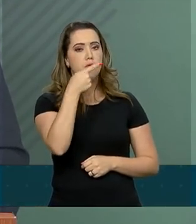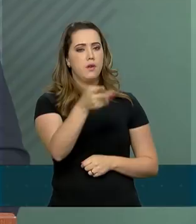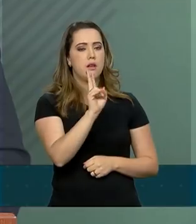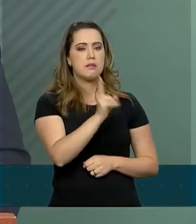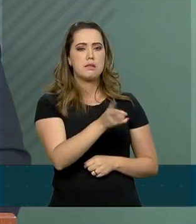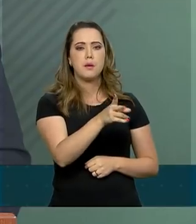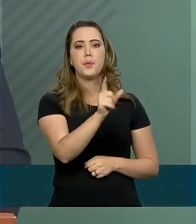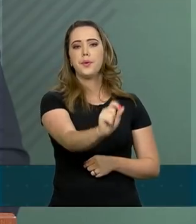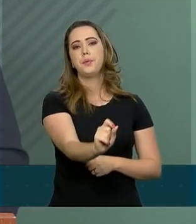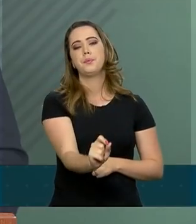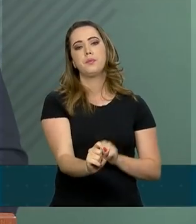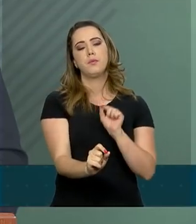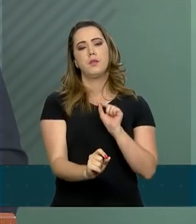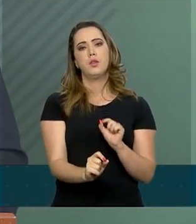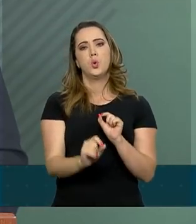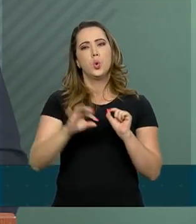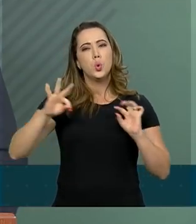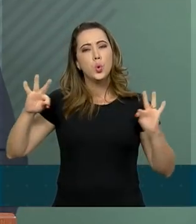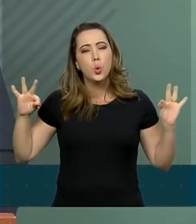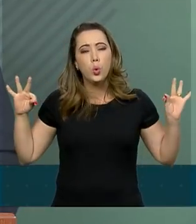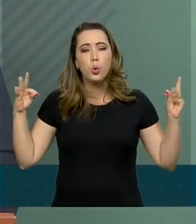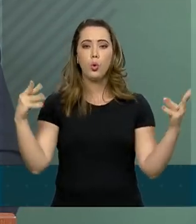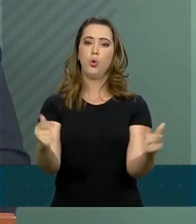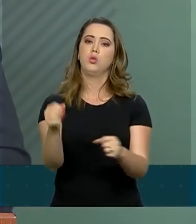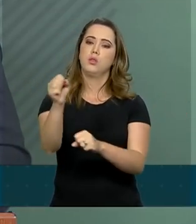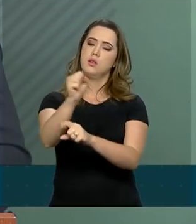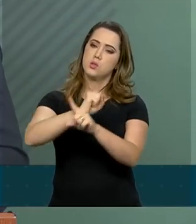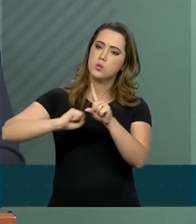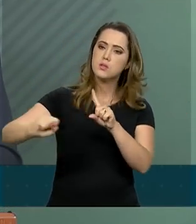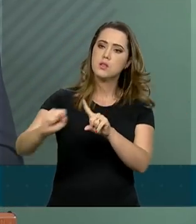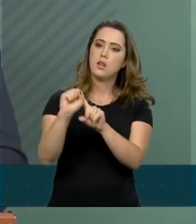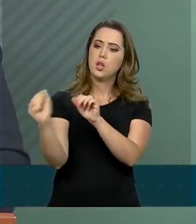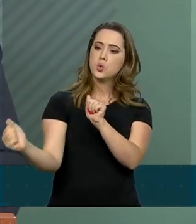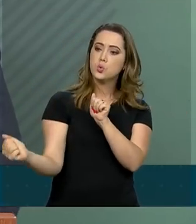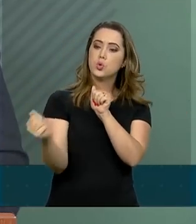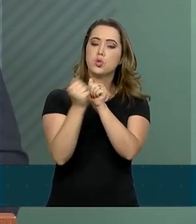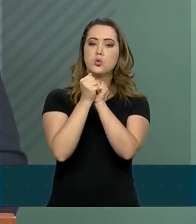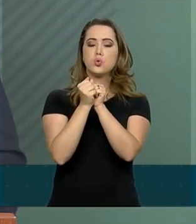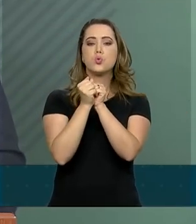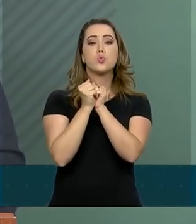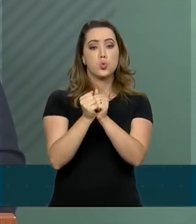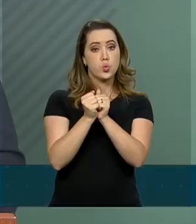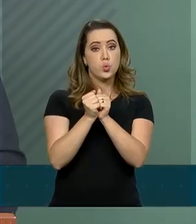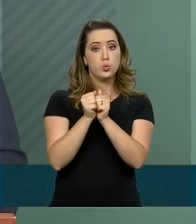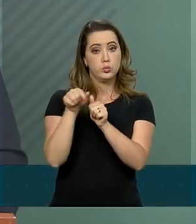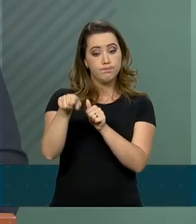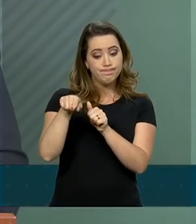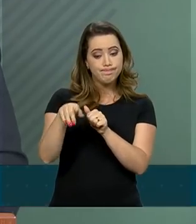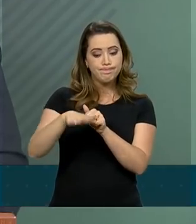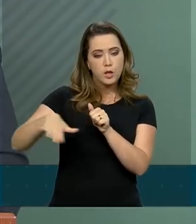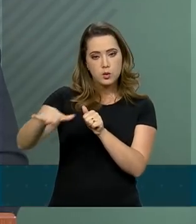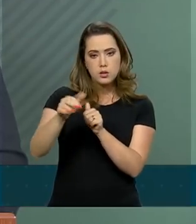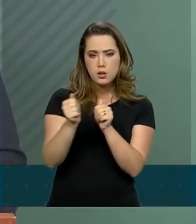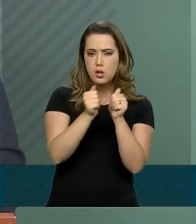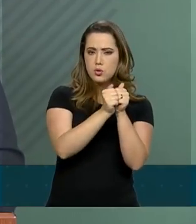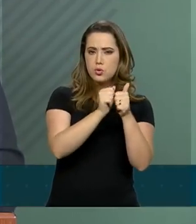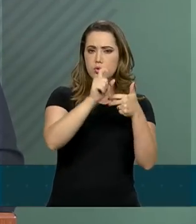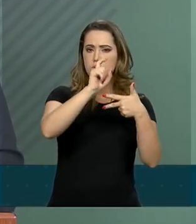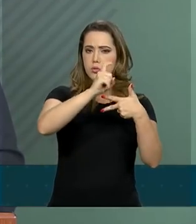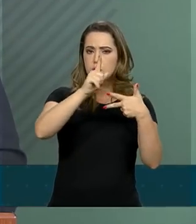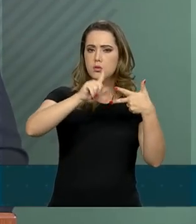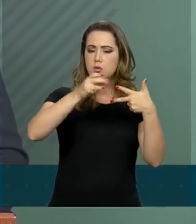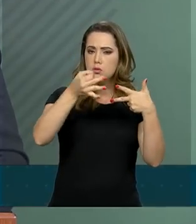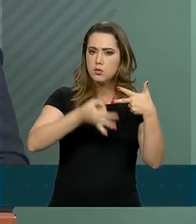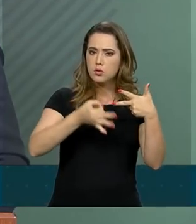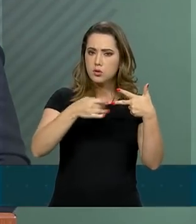no sentido de que toda a sociedade participe em conjunto com os poderes institucionalizados para que nós cheguemos a